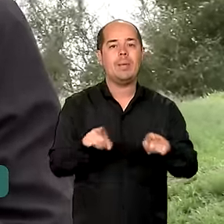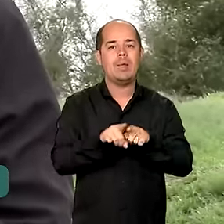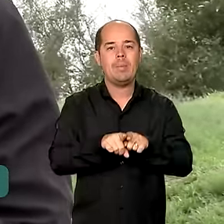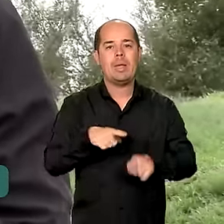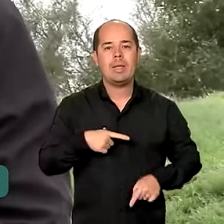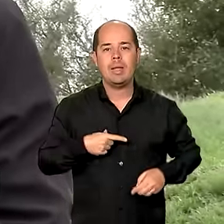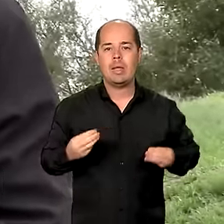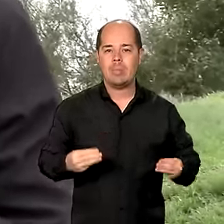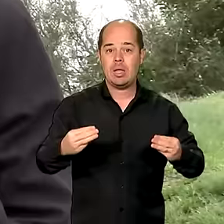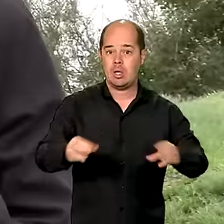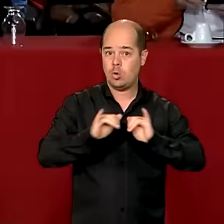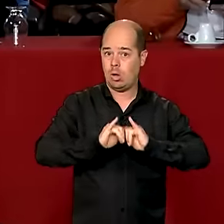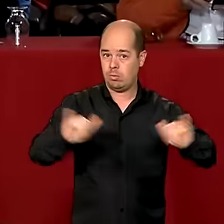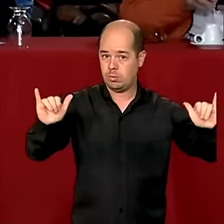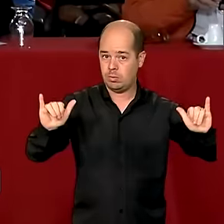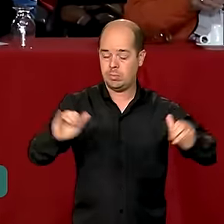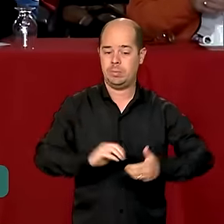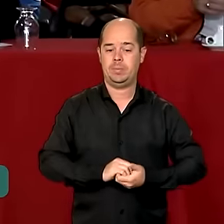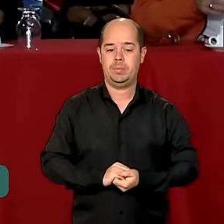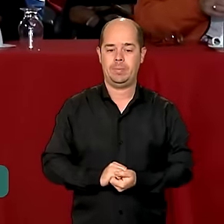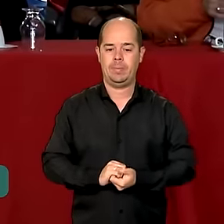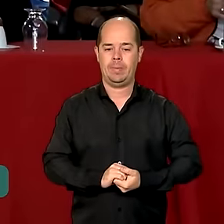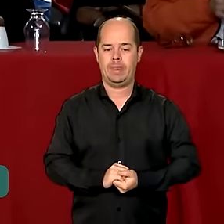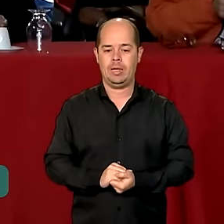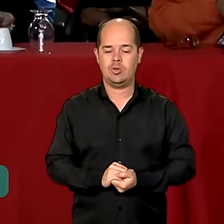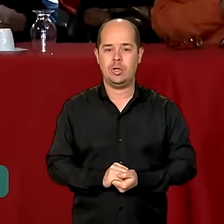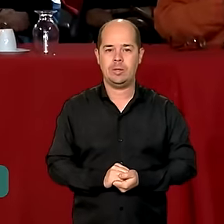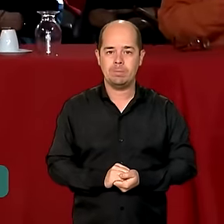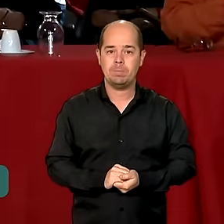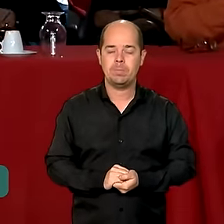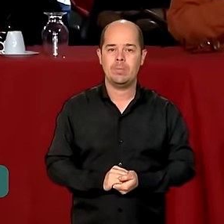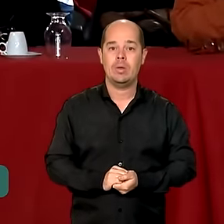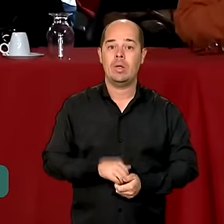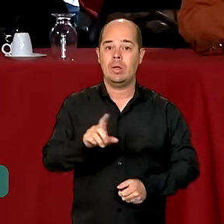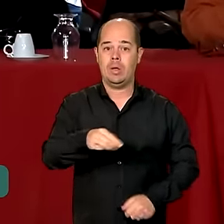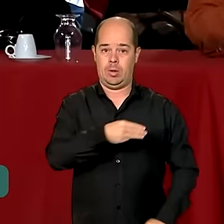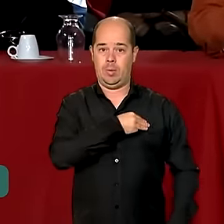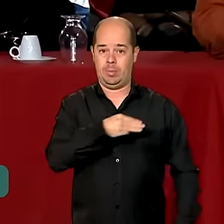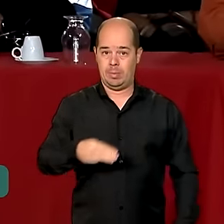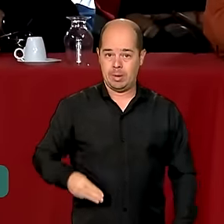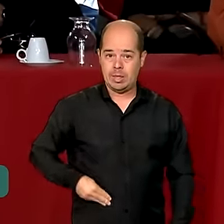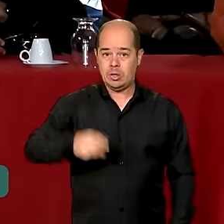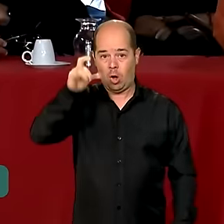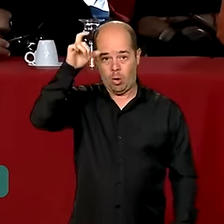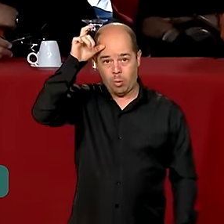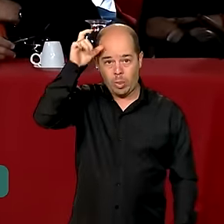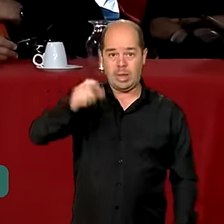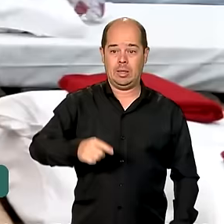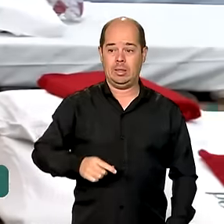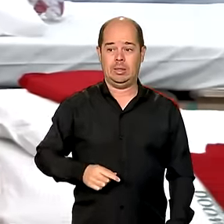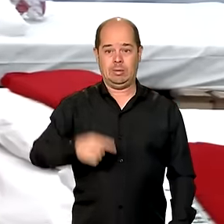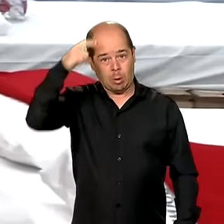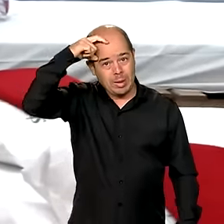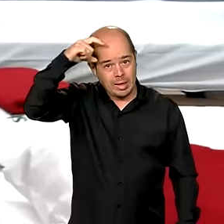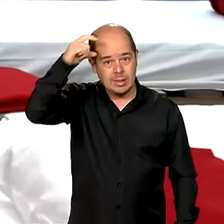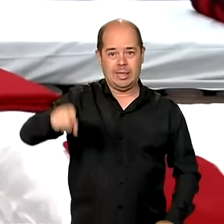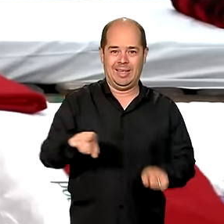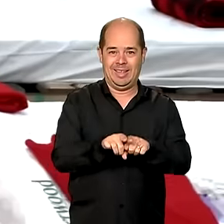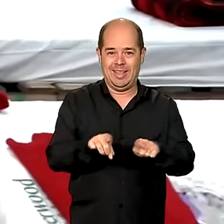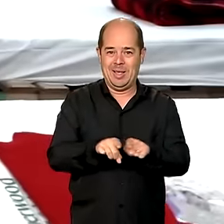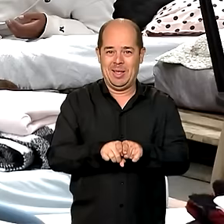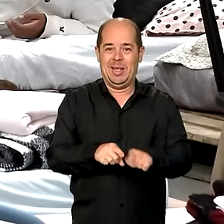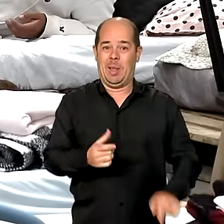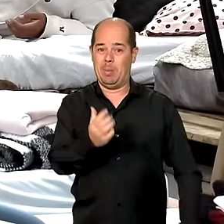na reportagem. Os ministros Valdez Gose e Paulo Pimenta visitaram nesse sábado abrigos